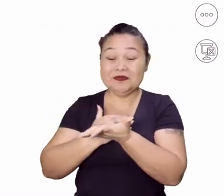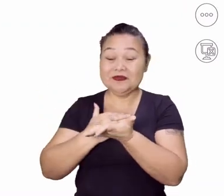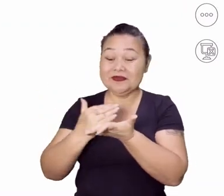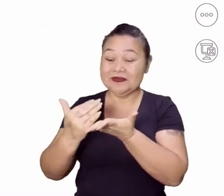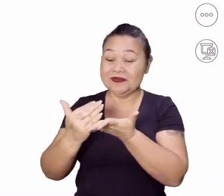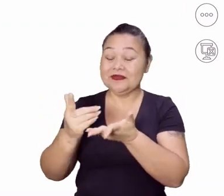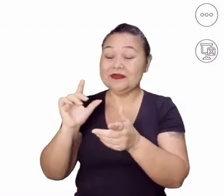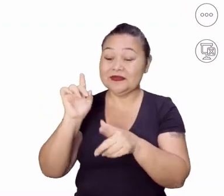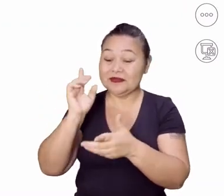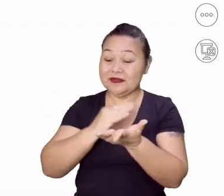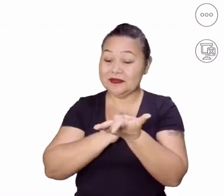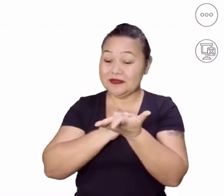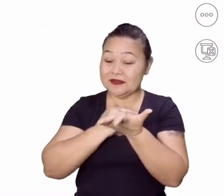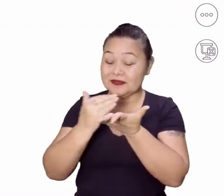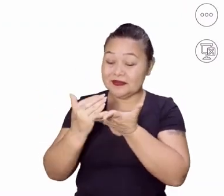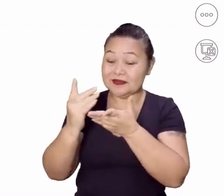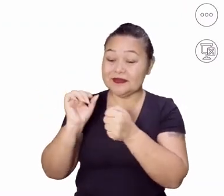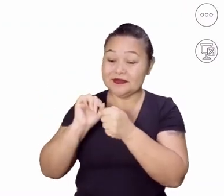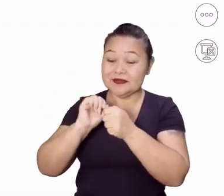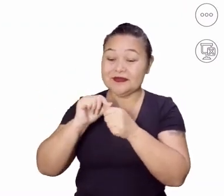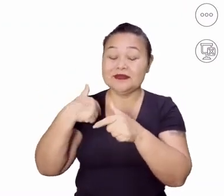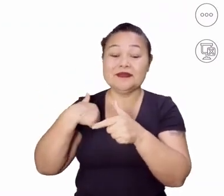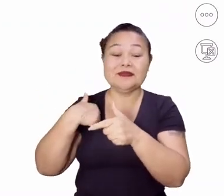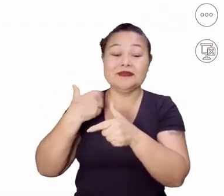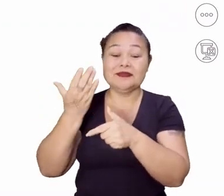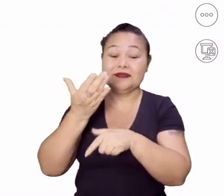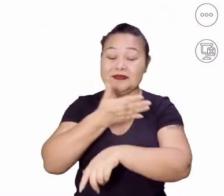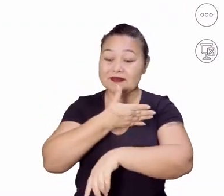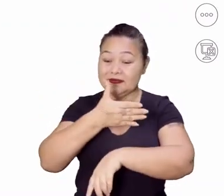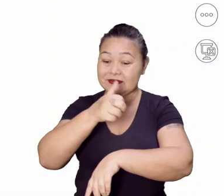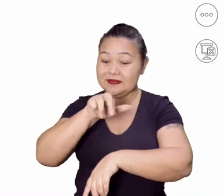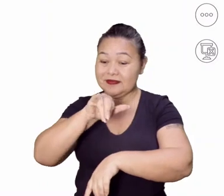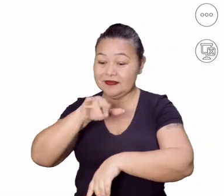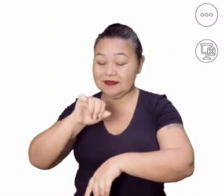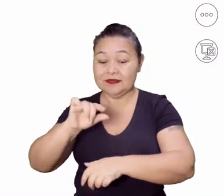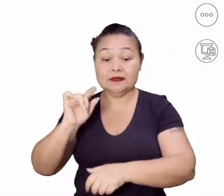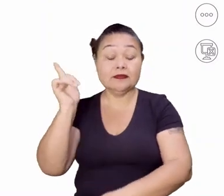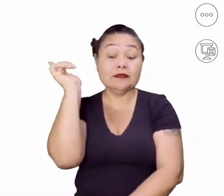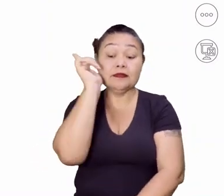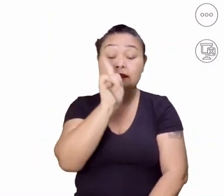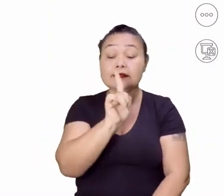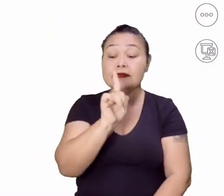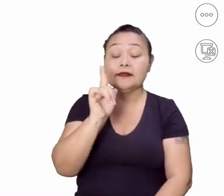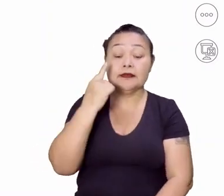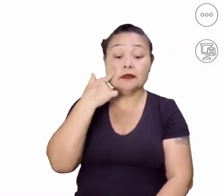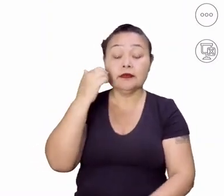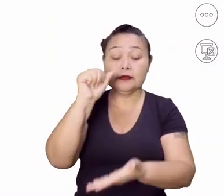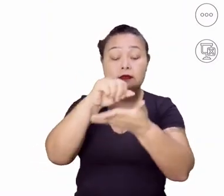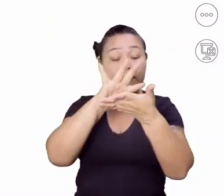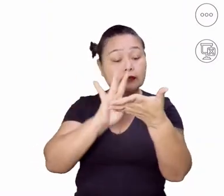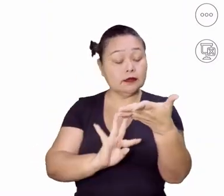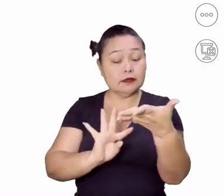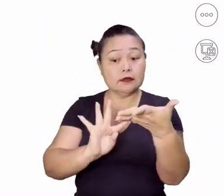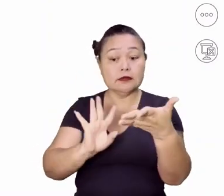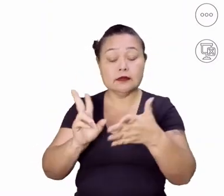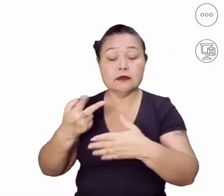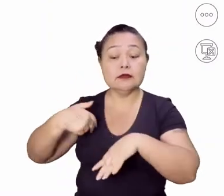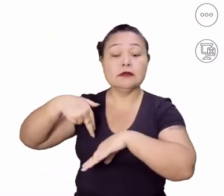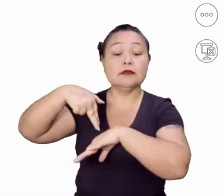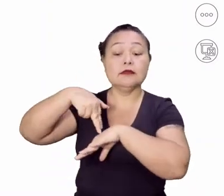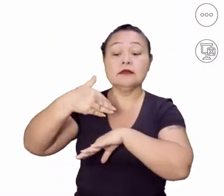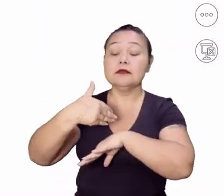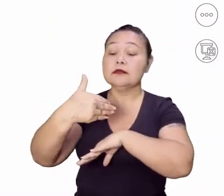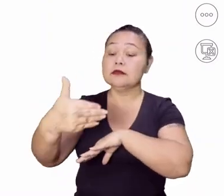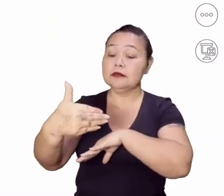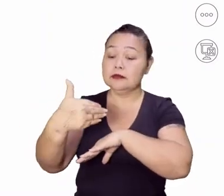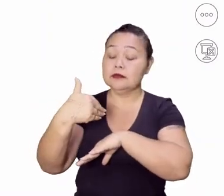dela. Mas é isso, gente. Se você não consegue fazer minimamente um texto pra se apresentar pra